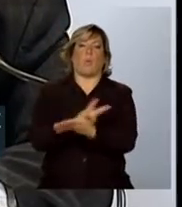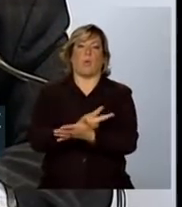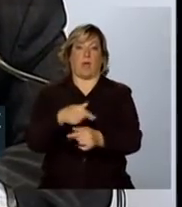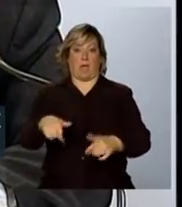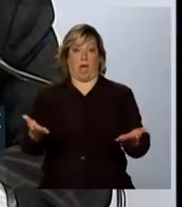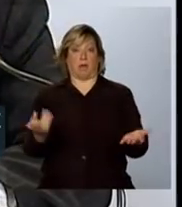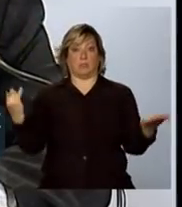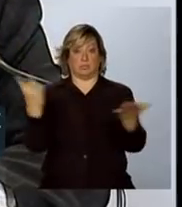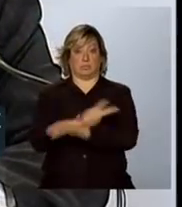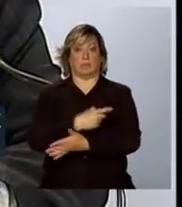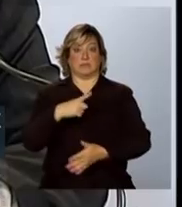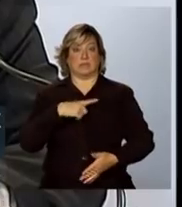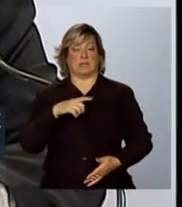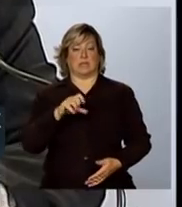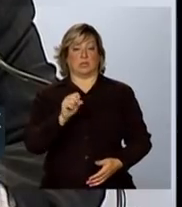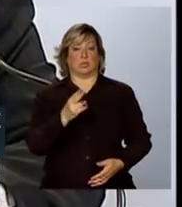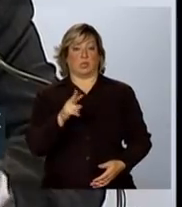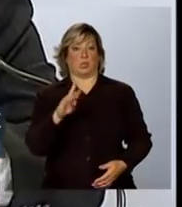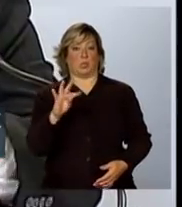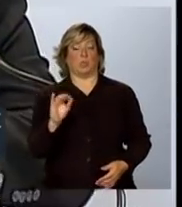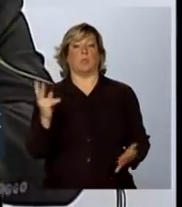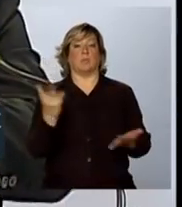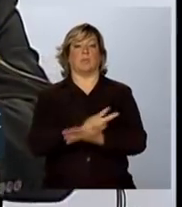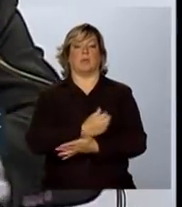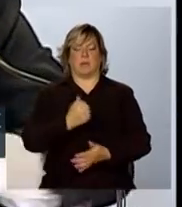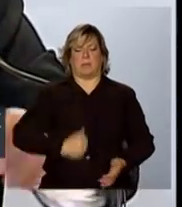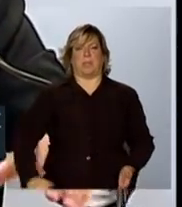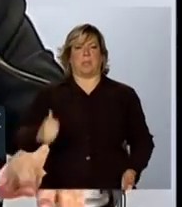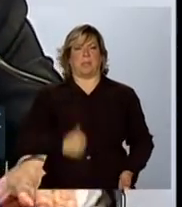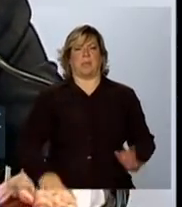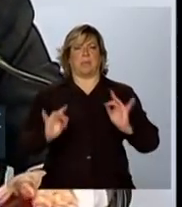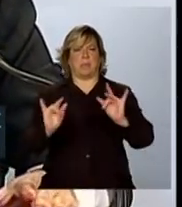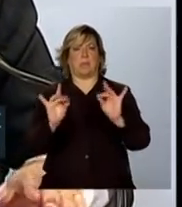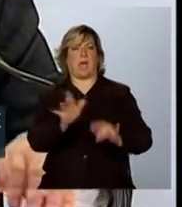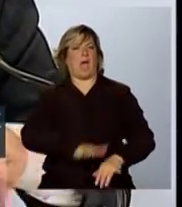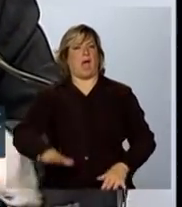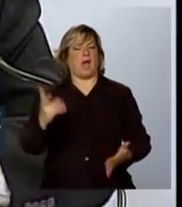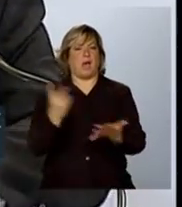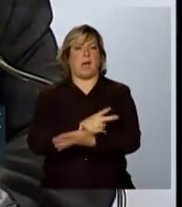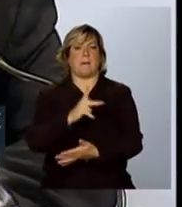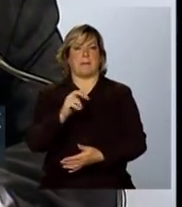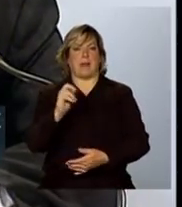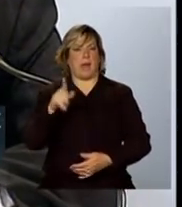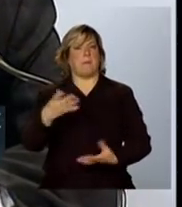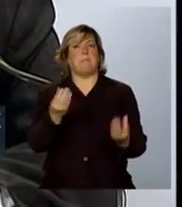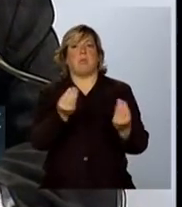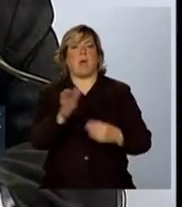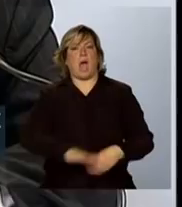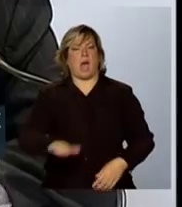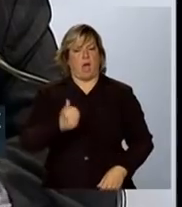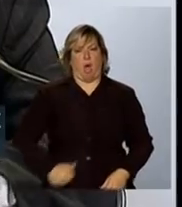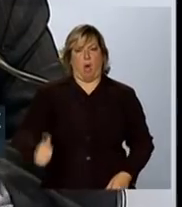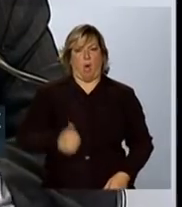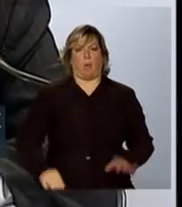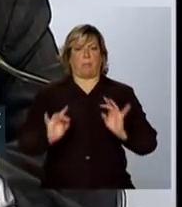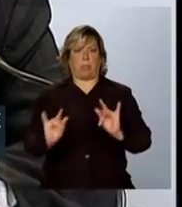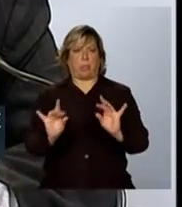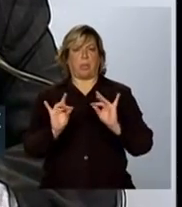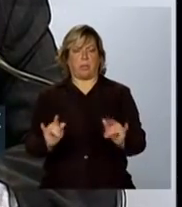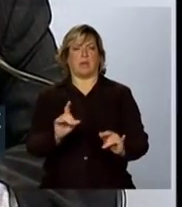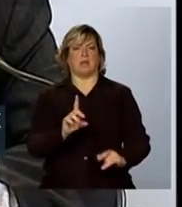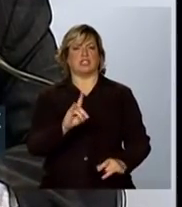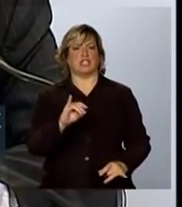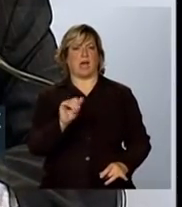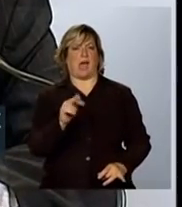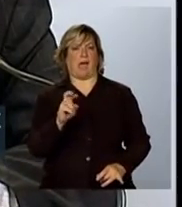o surto de arraia infantil no Pará, temos outras situações em